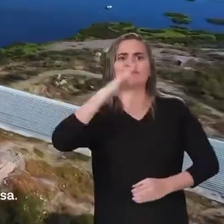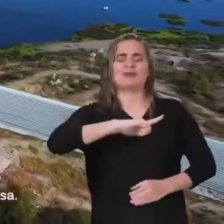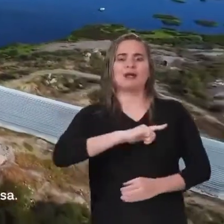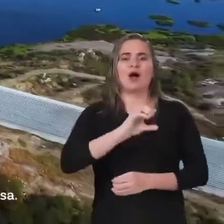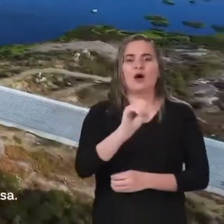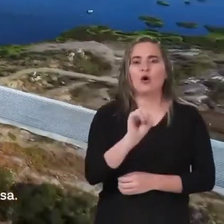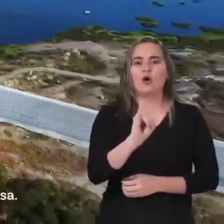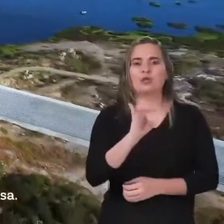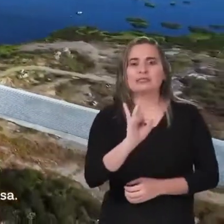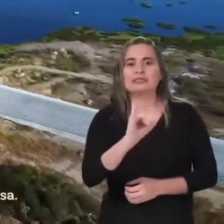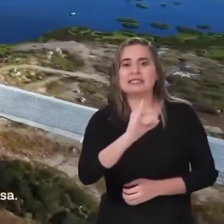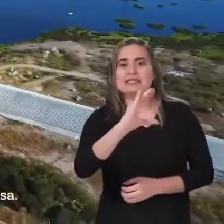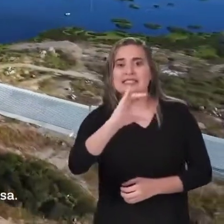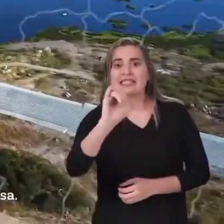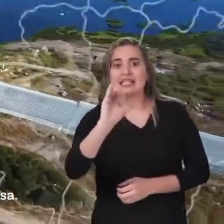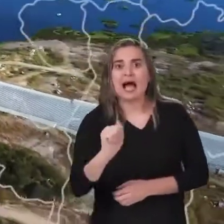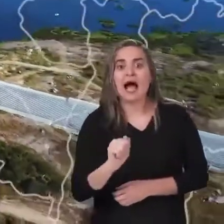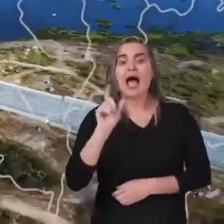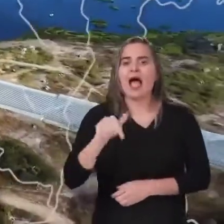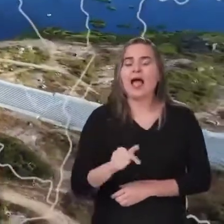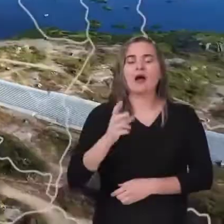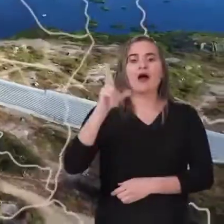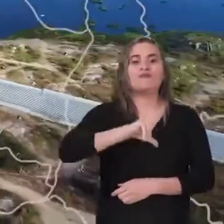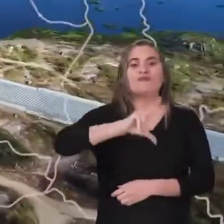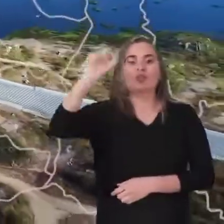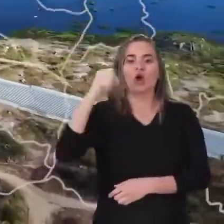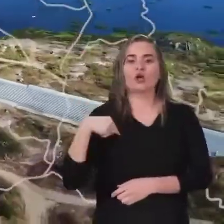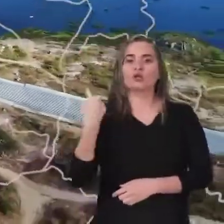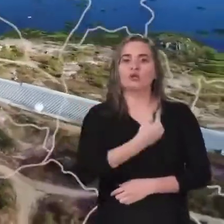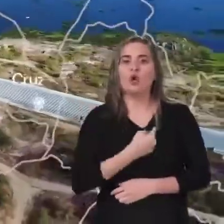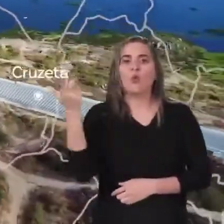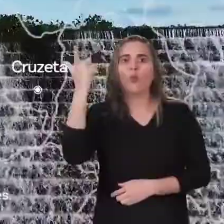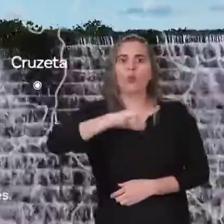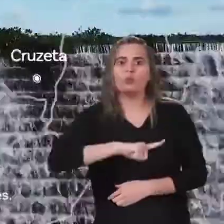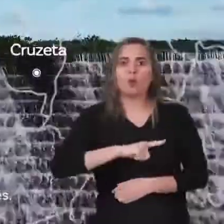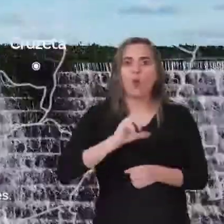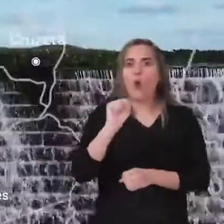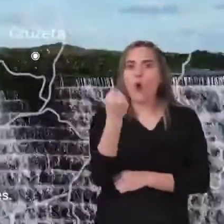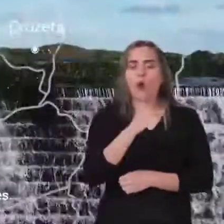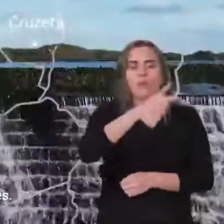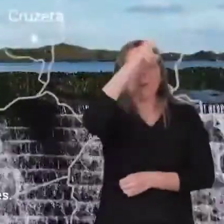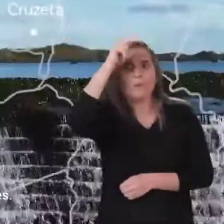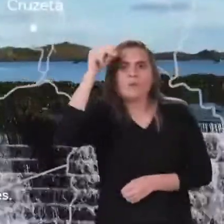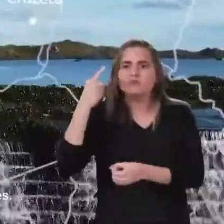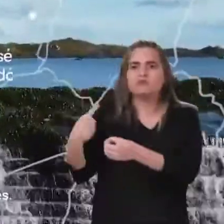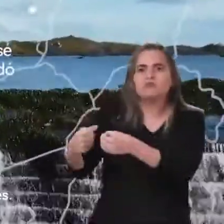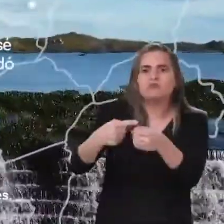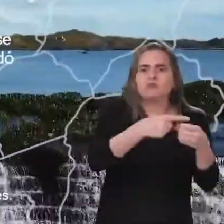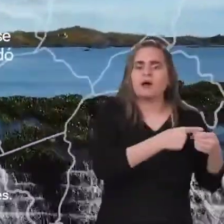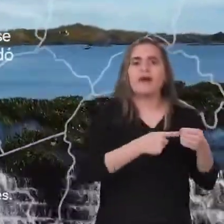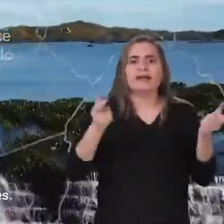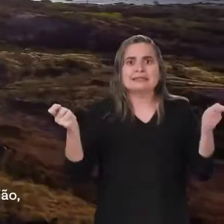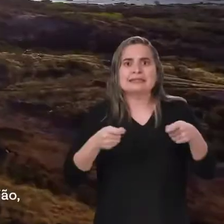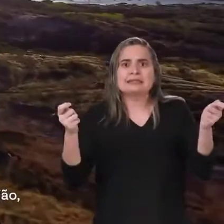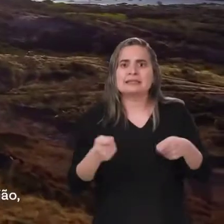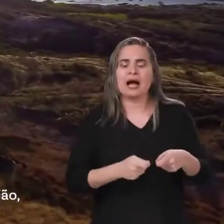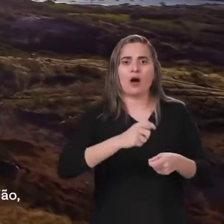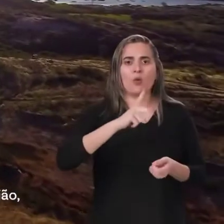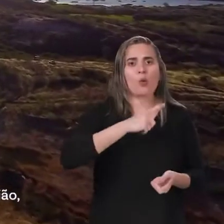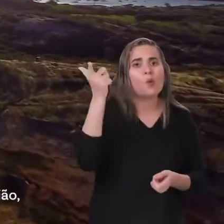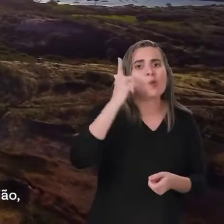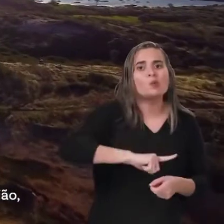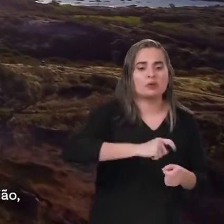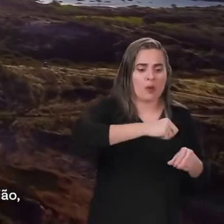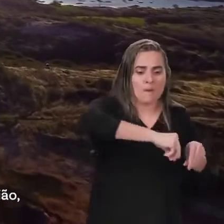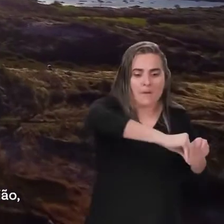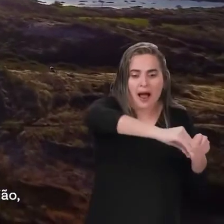Oiticica é a vitória de quem mais precisa. Além de água para oito municípios, a barragem traz muitas oportunidades. Vai irrigar